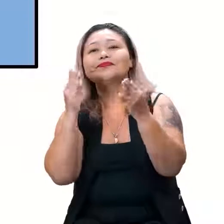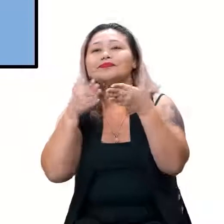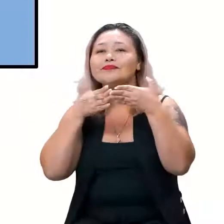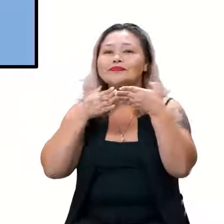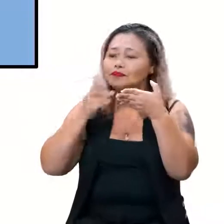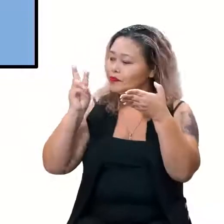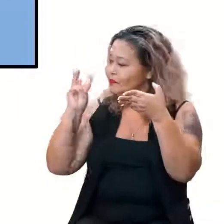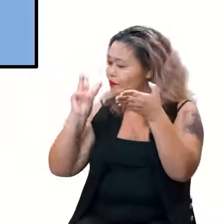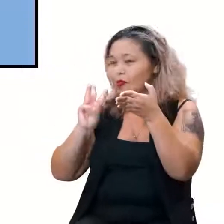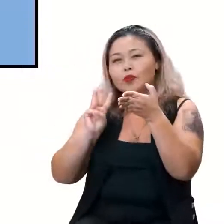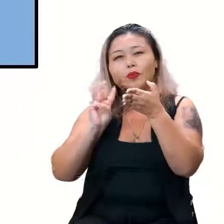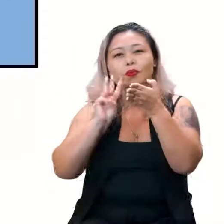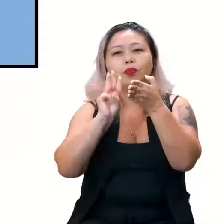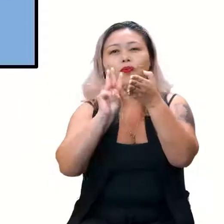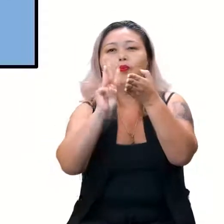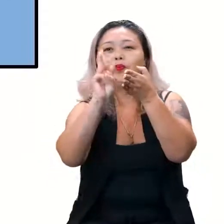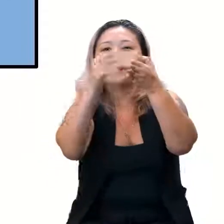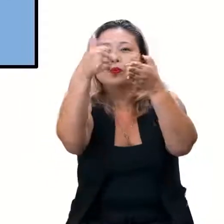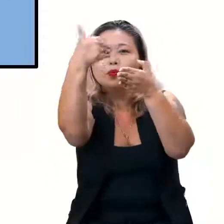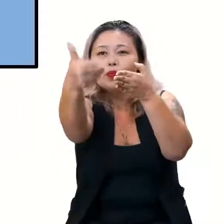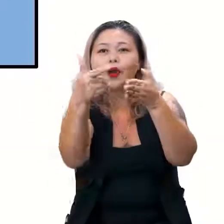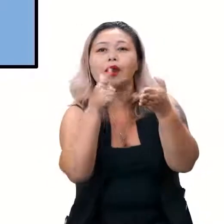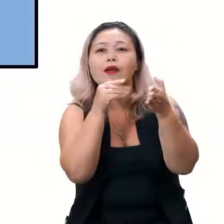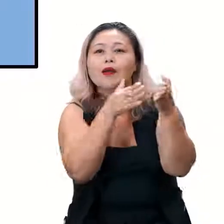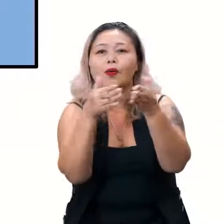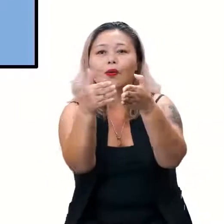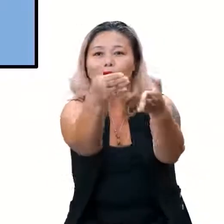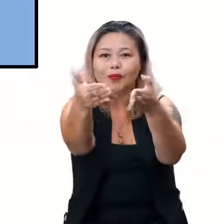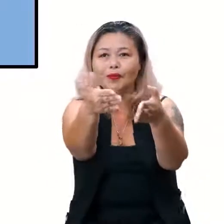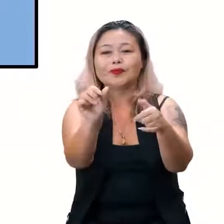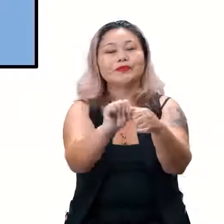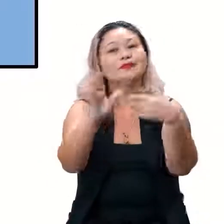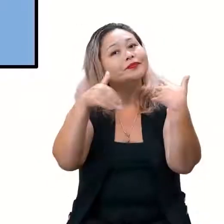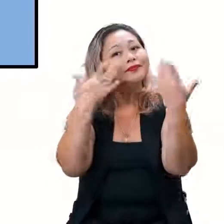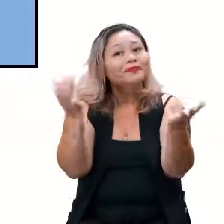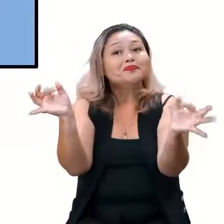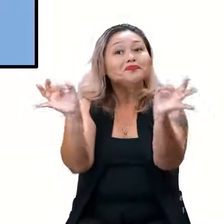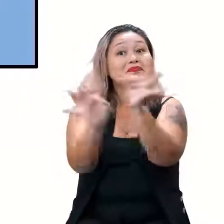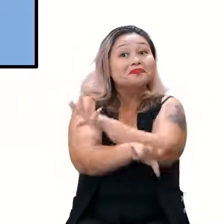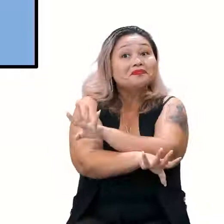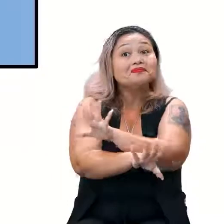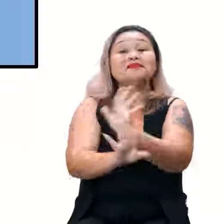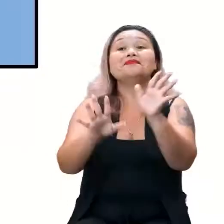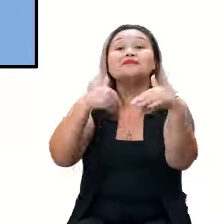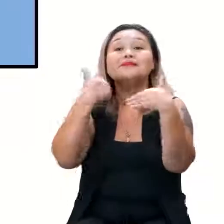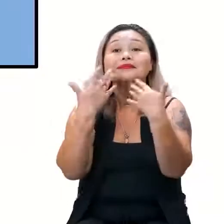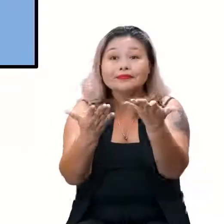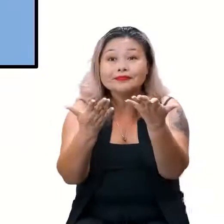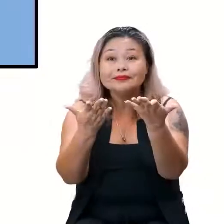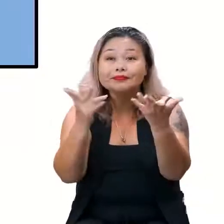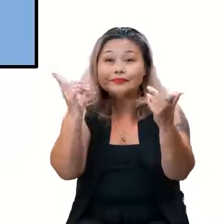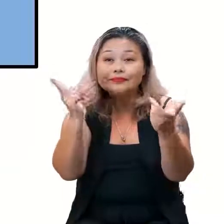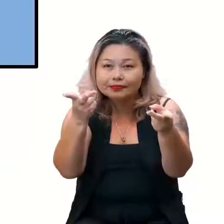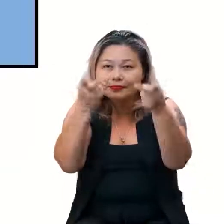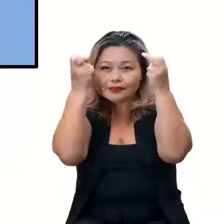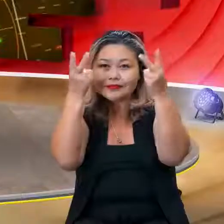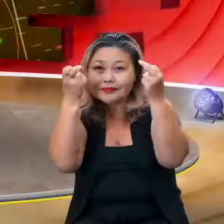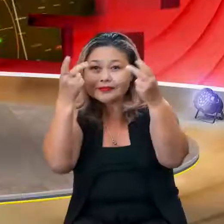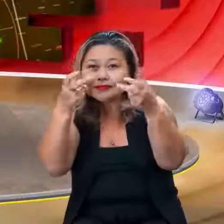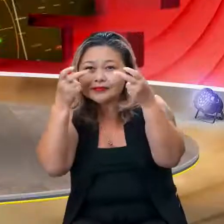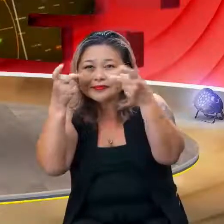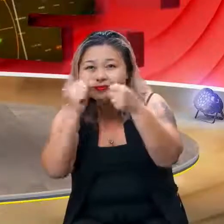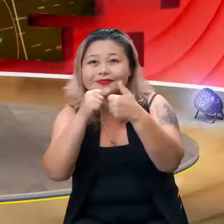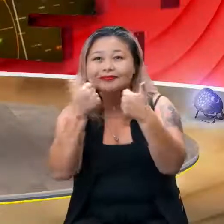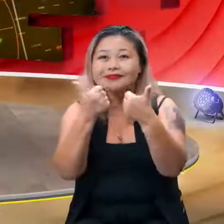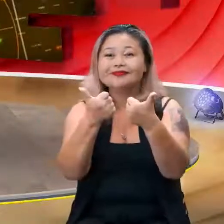Os três estarão do outro lado do rio. Pronto. Tá bom? Então, captaram a mensagem aí? Olha como ficou.